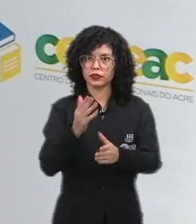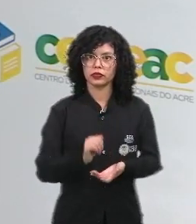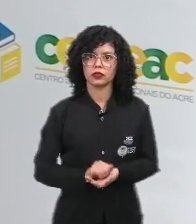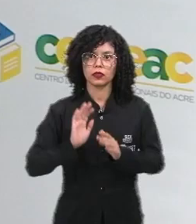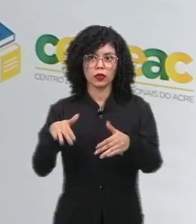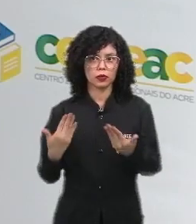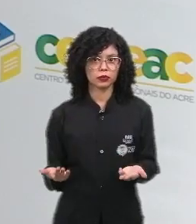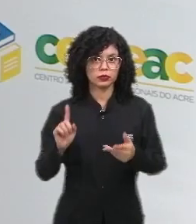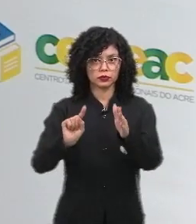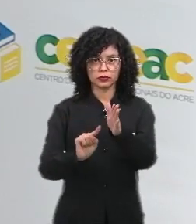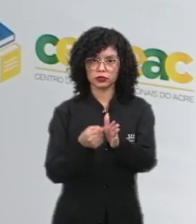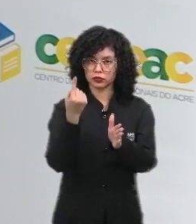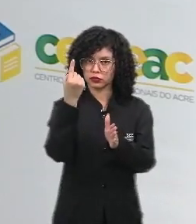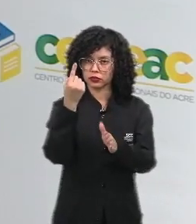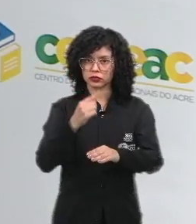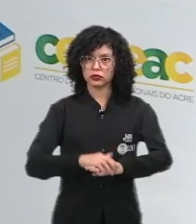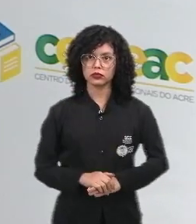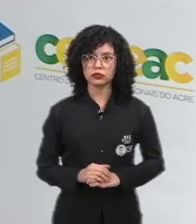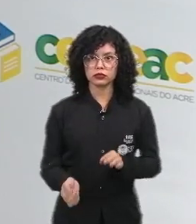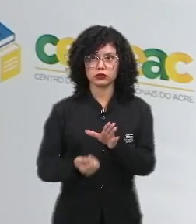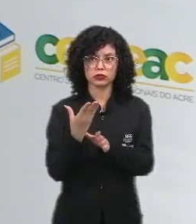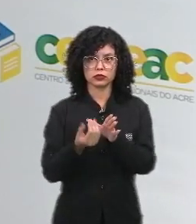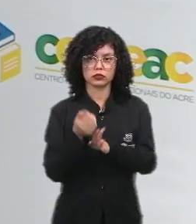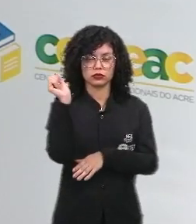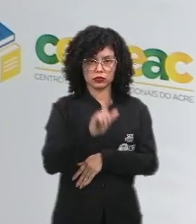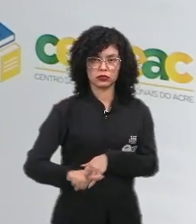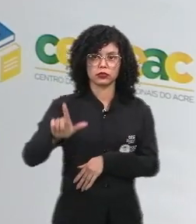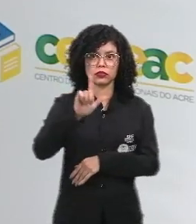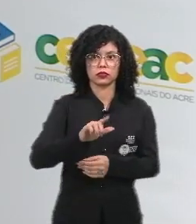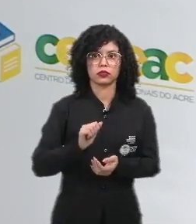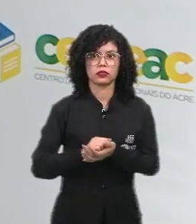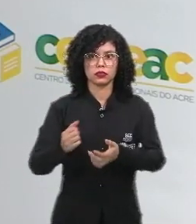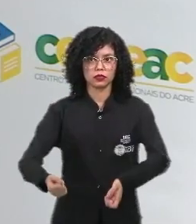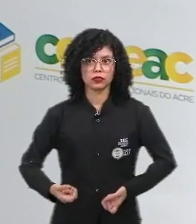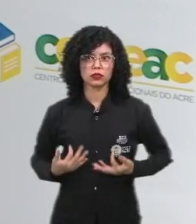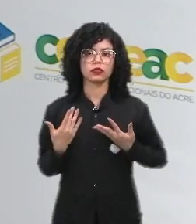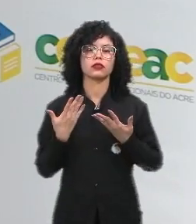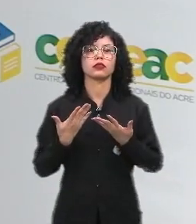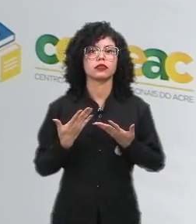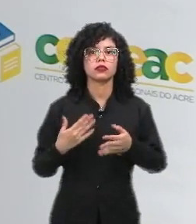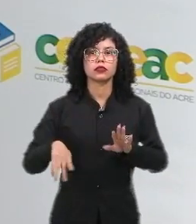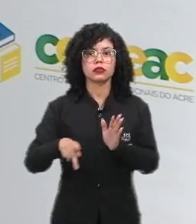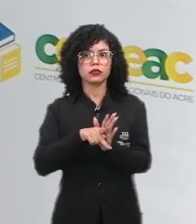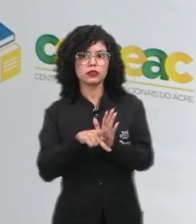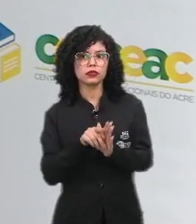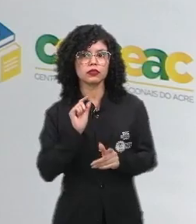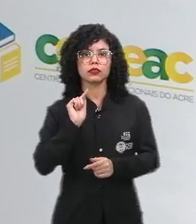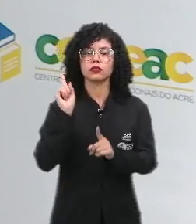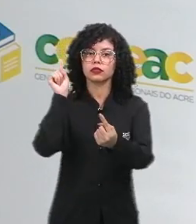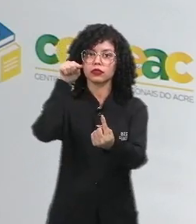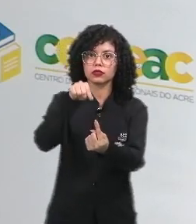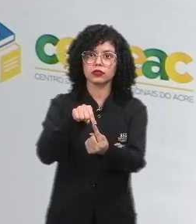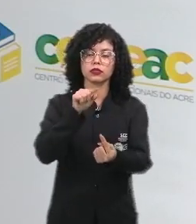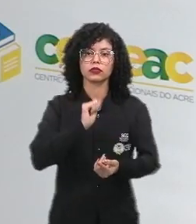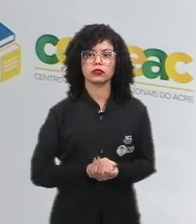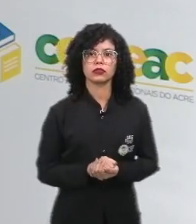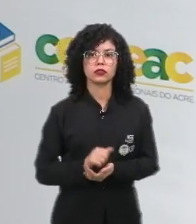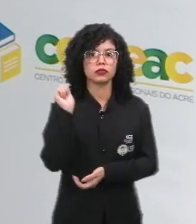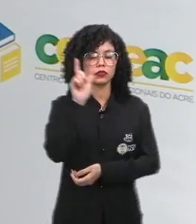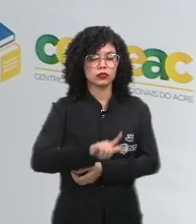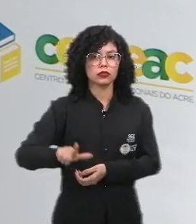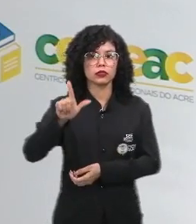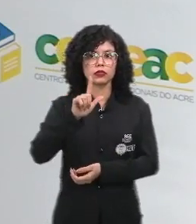Então, qual é a primeira produção literária ou manifestação literária aqui do quinhentismo? É a